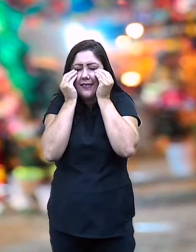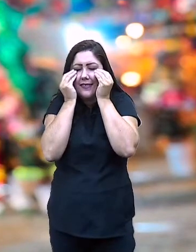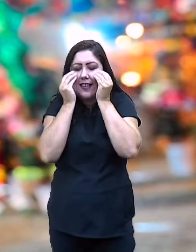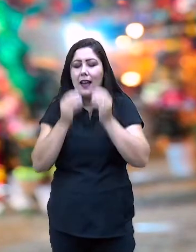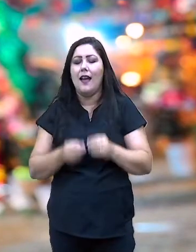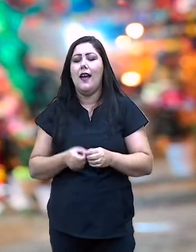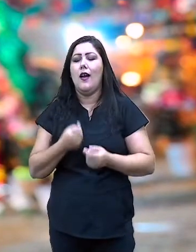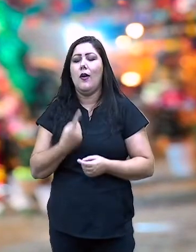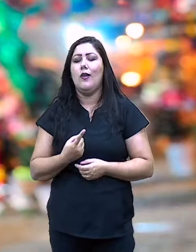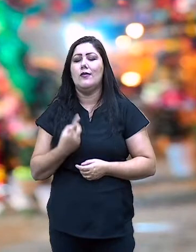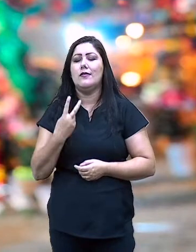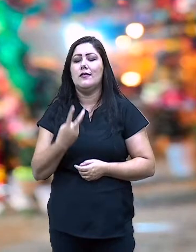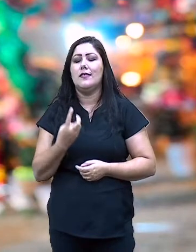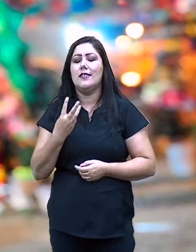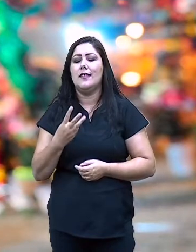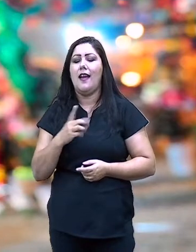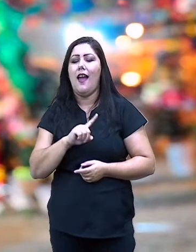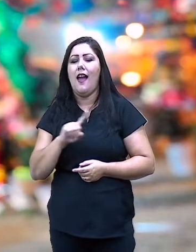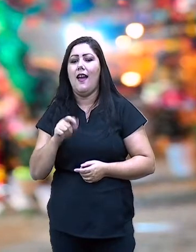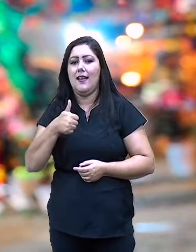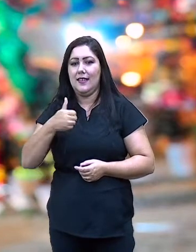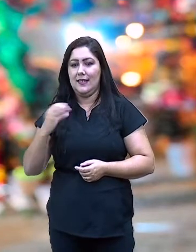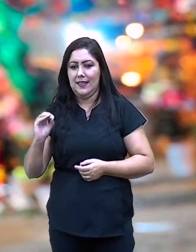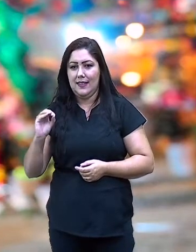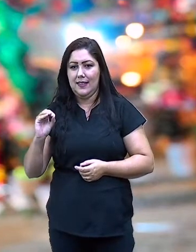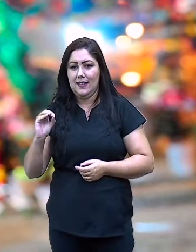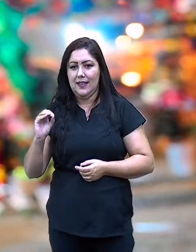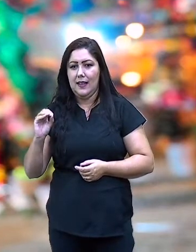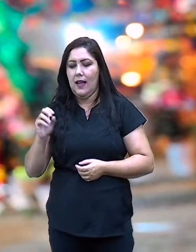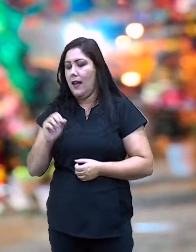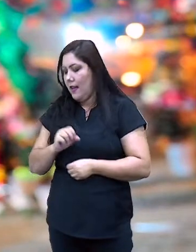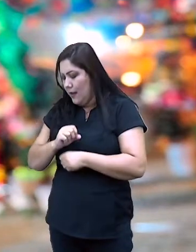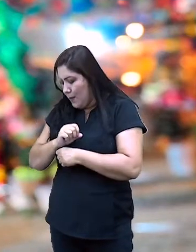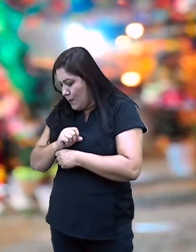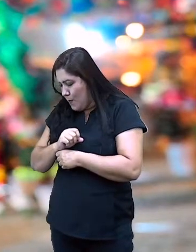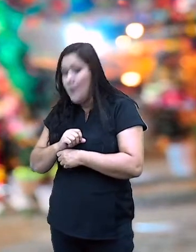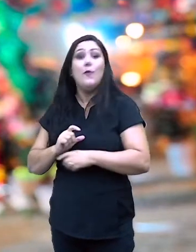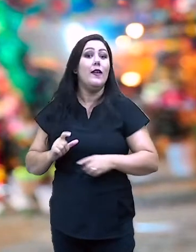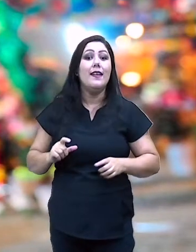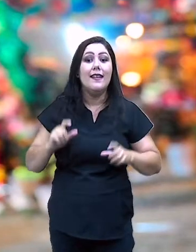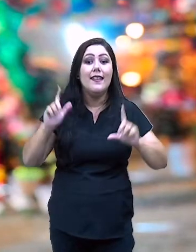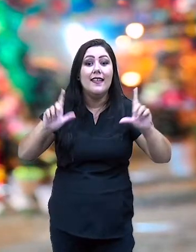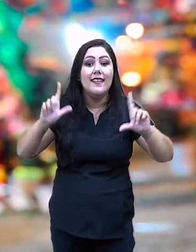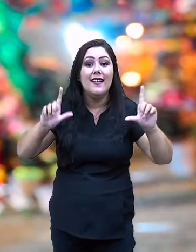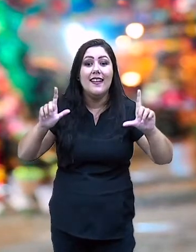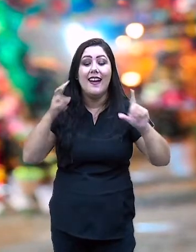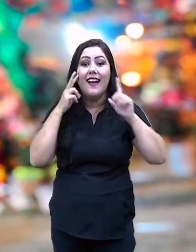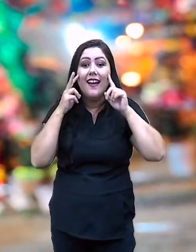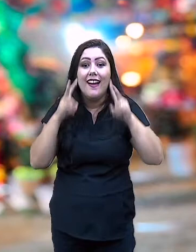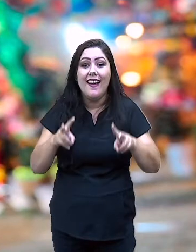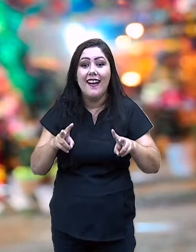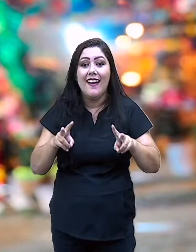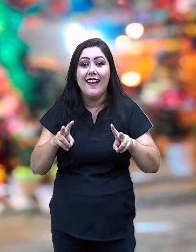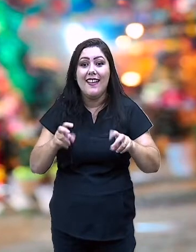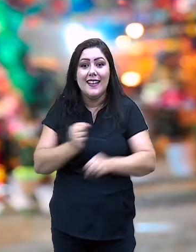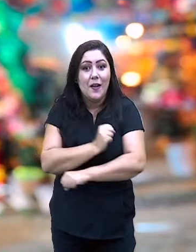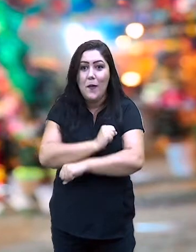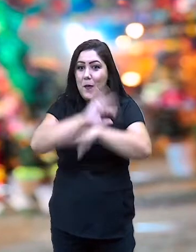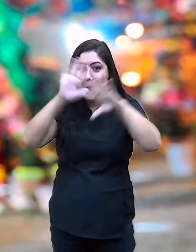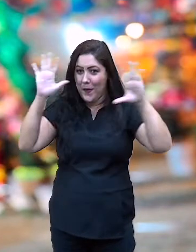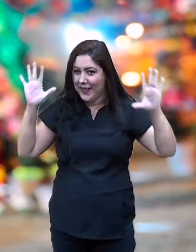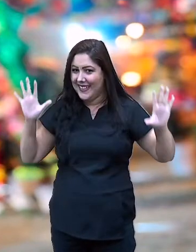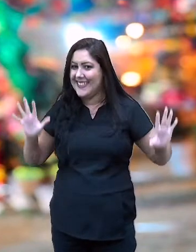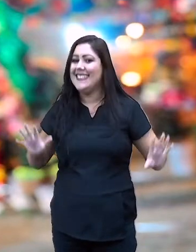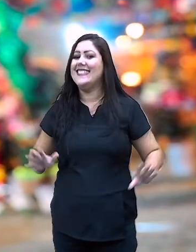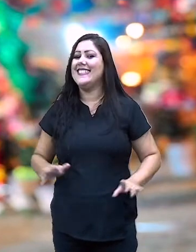10, virem para a TV depois disso e nós vamos ter uma surpresa aqui para podermos juntos